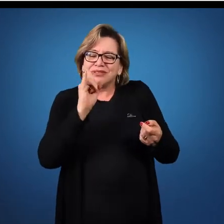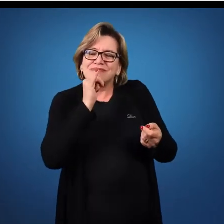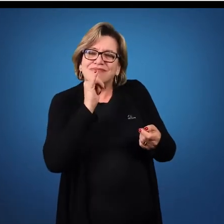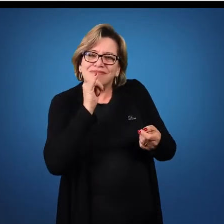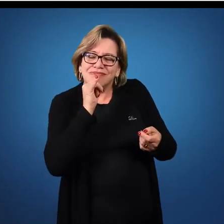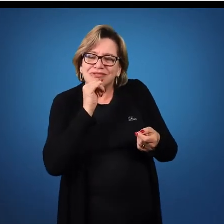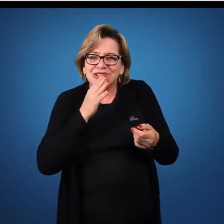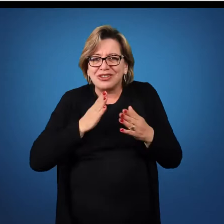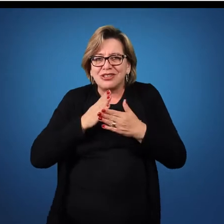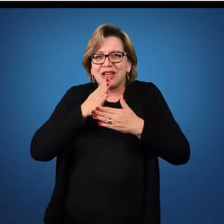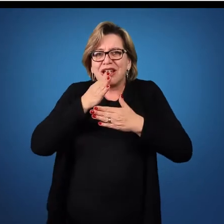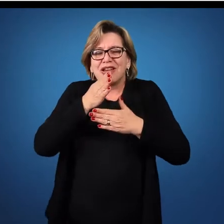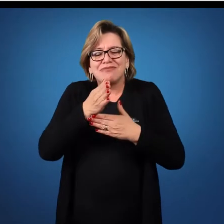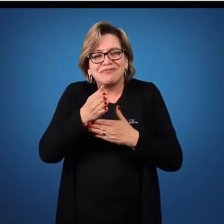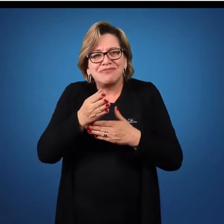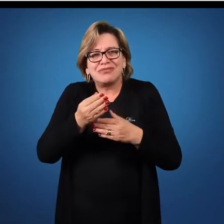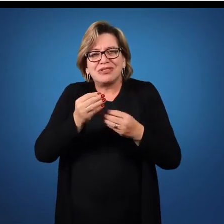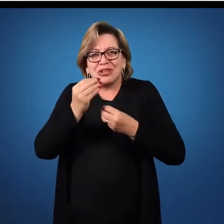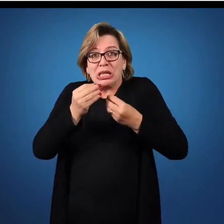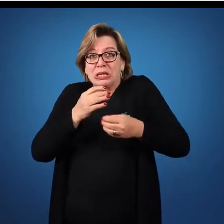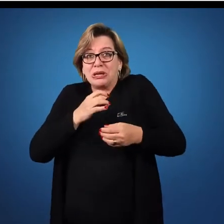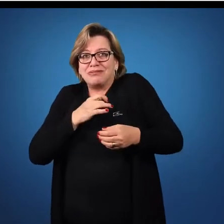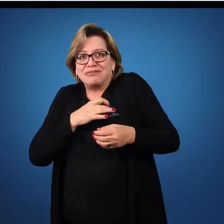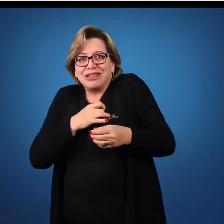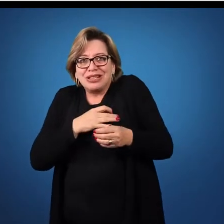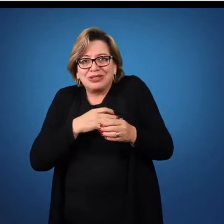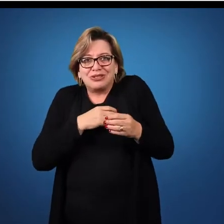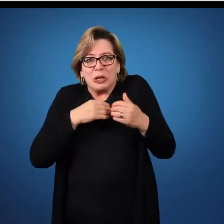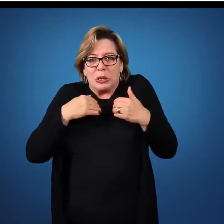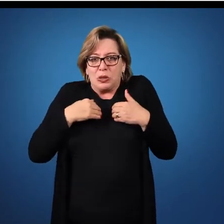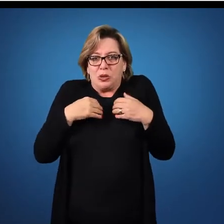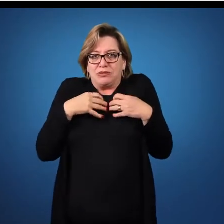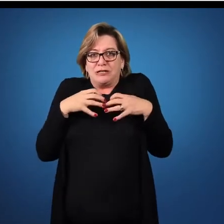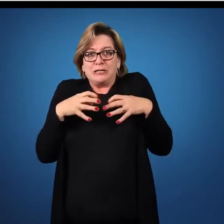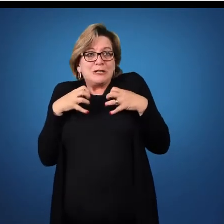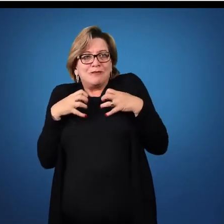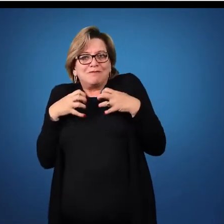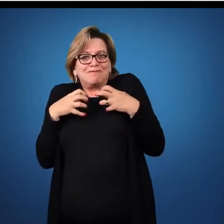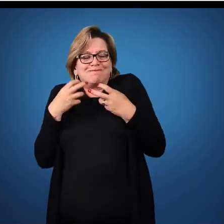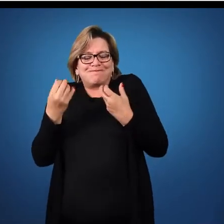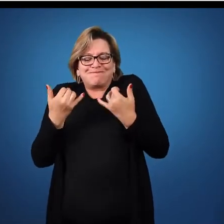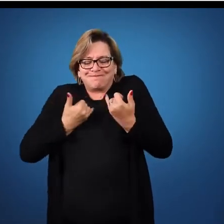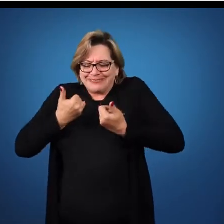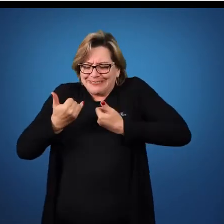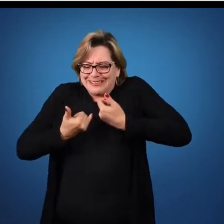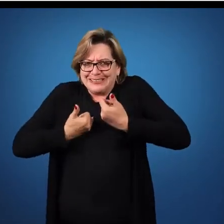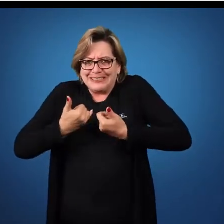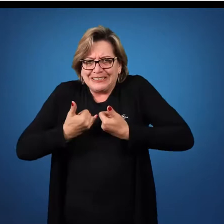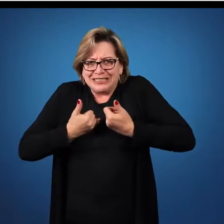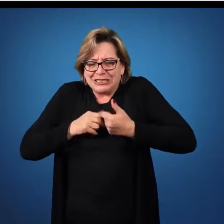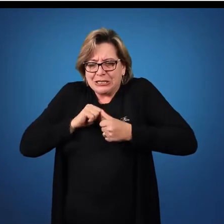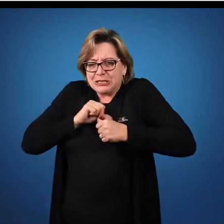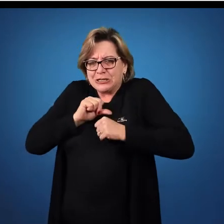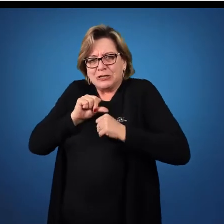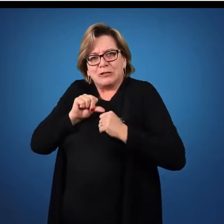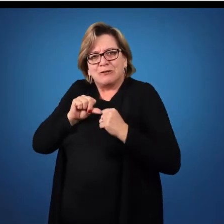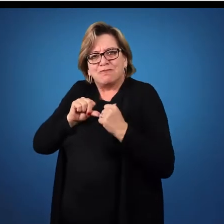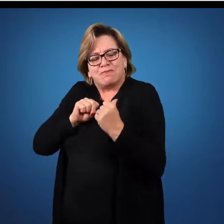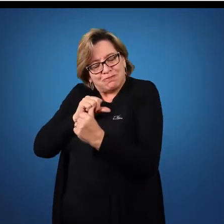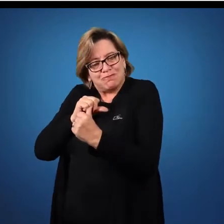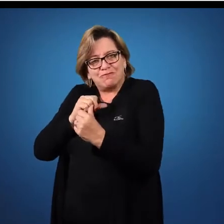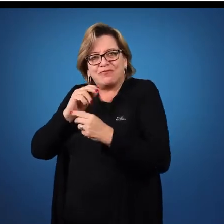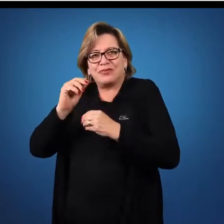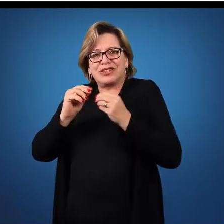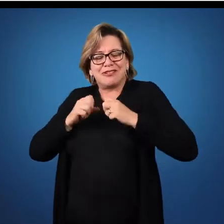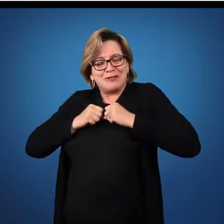passamos por uma situação de medo, por exemplo, o nosso corpo recebe informações, transforma informações